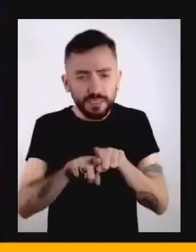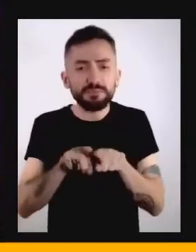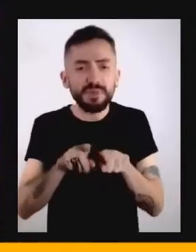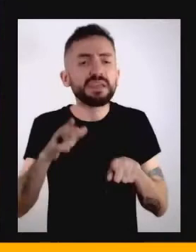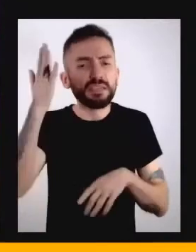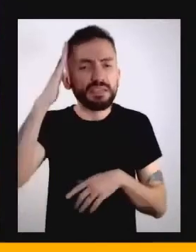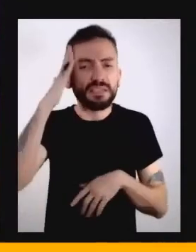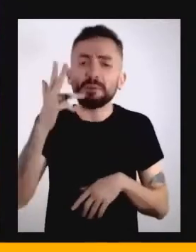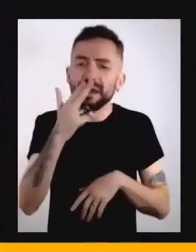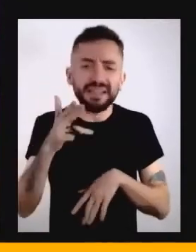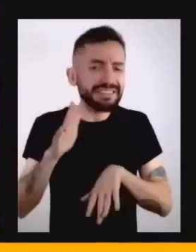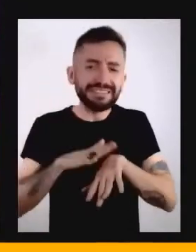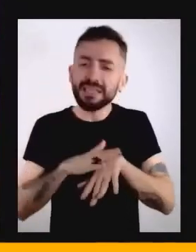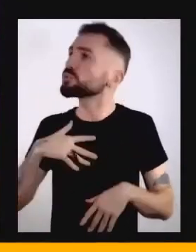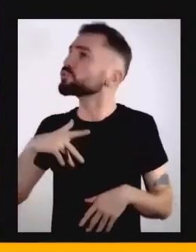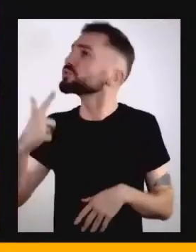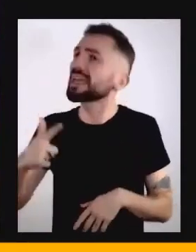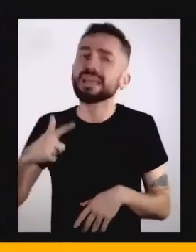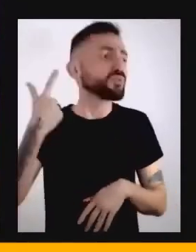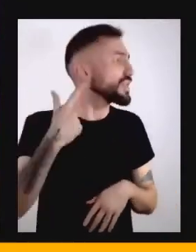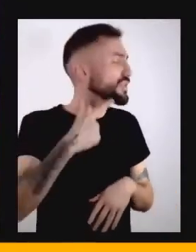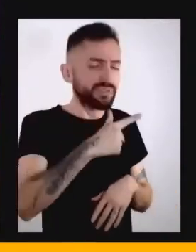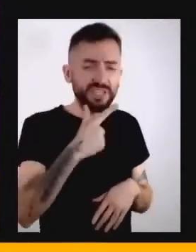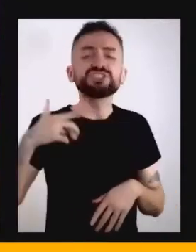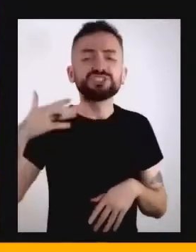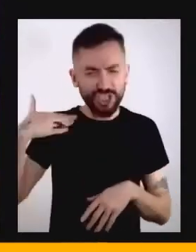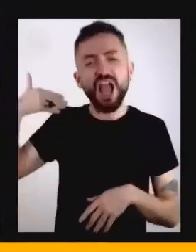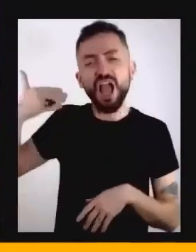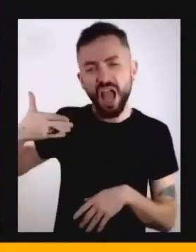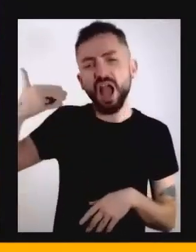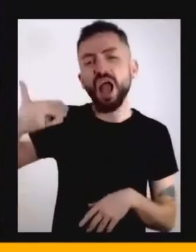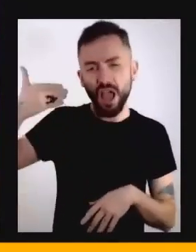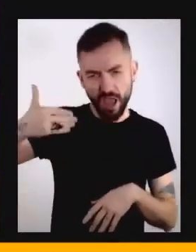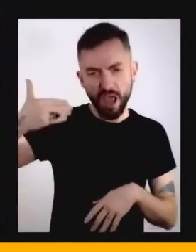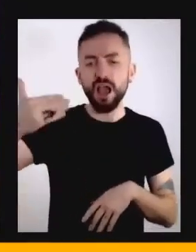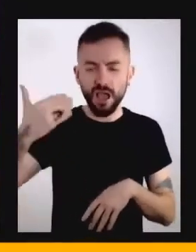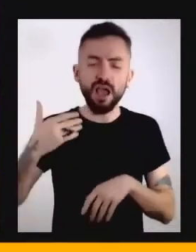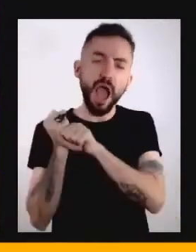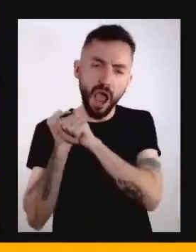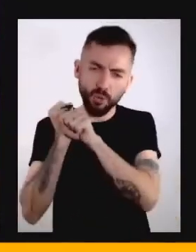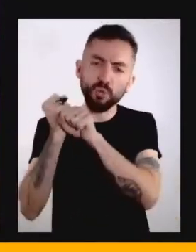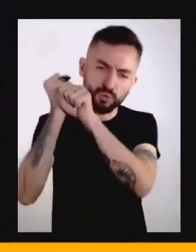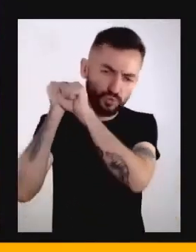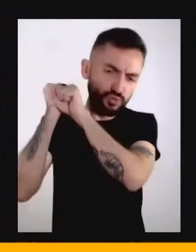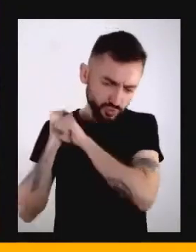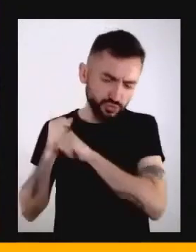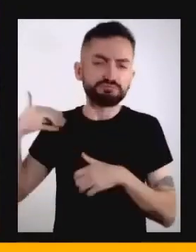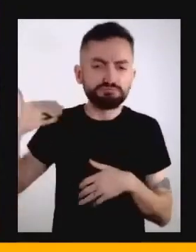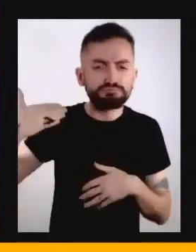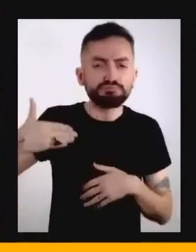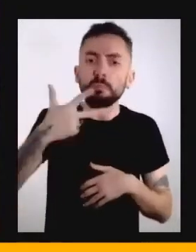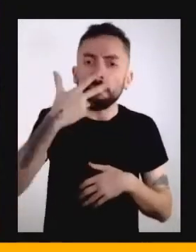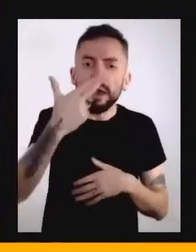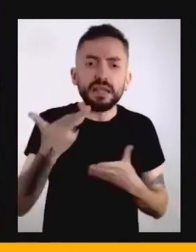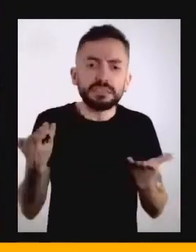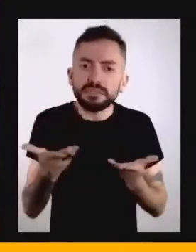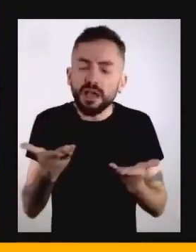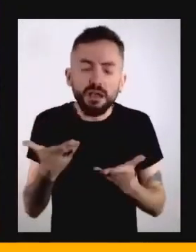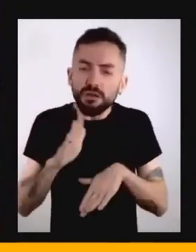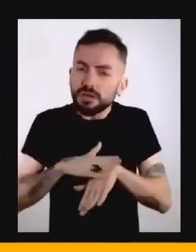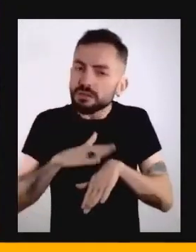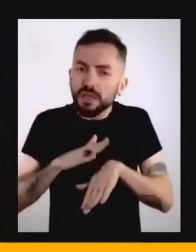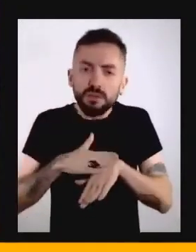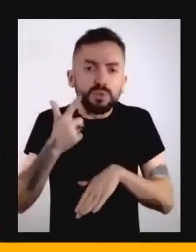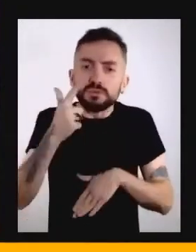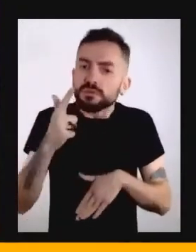tempo para nada, que já vinha acontecendo há alguns anos e que parece que ficou mais confuso